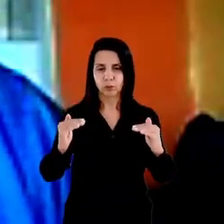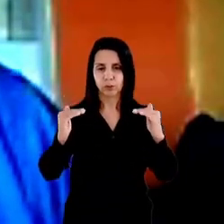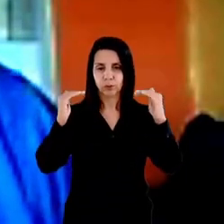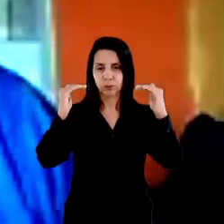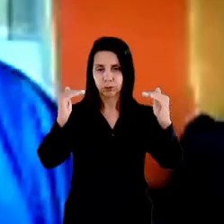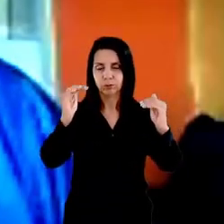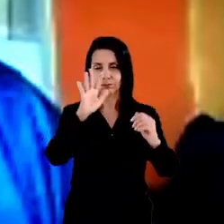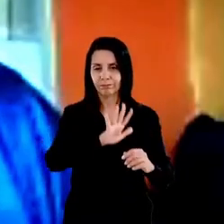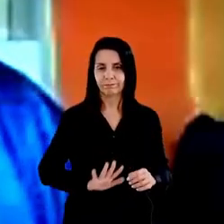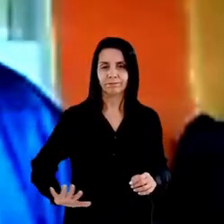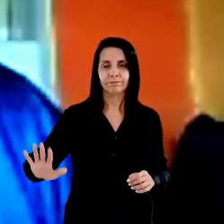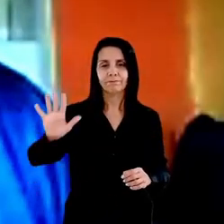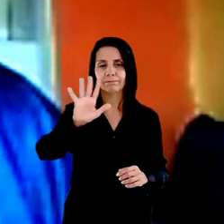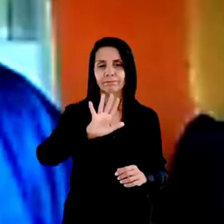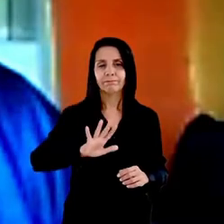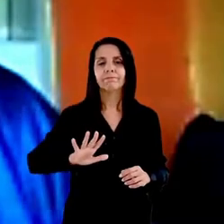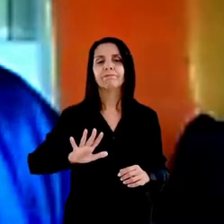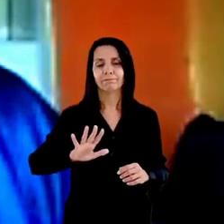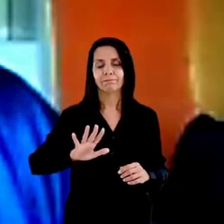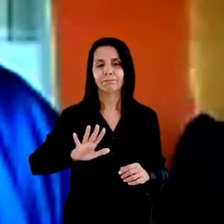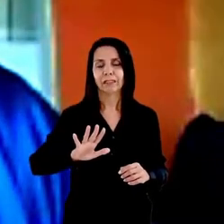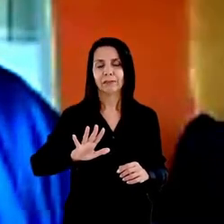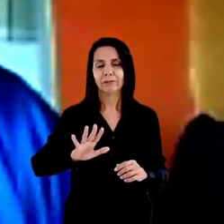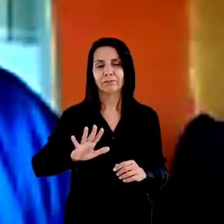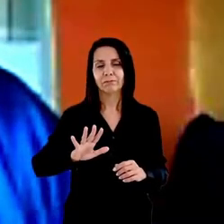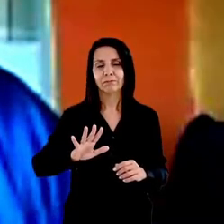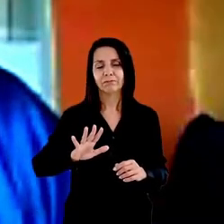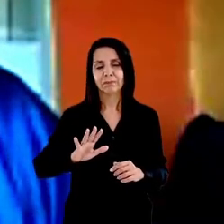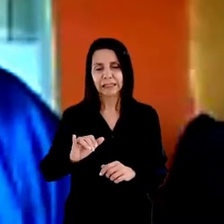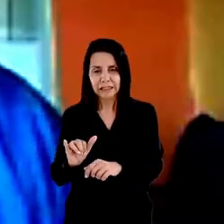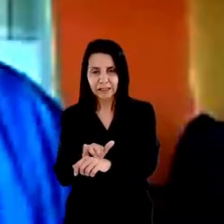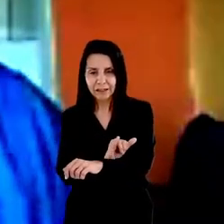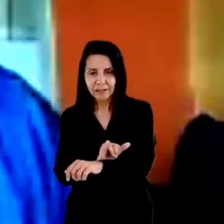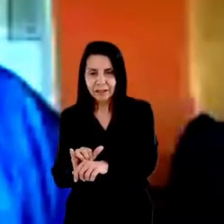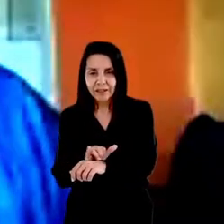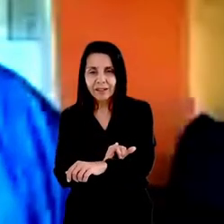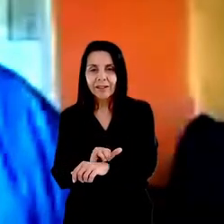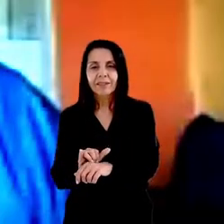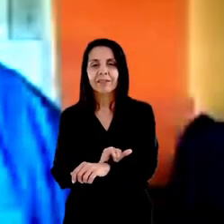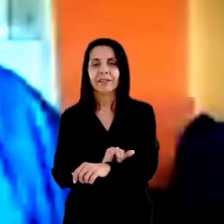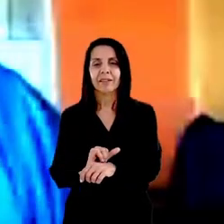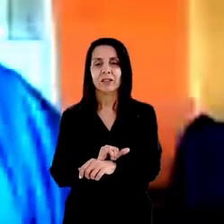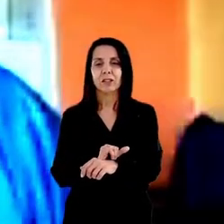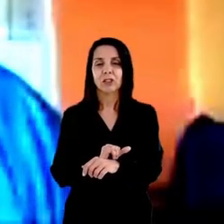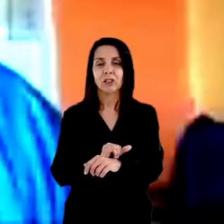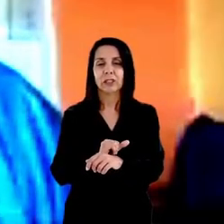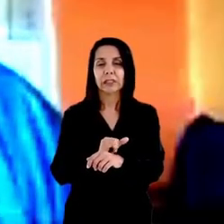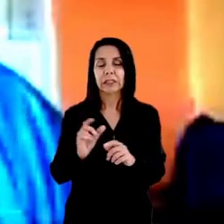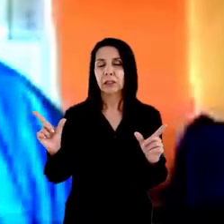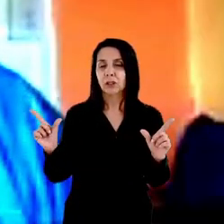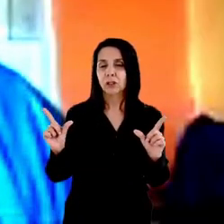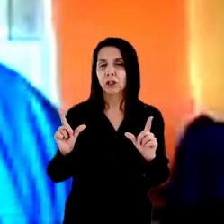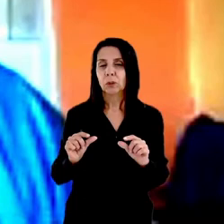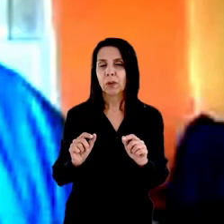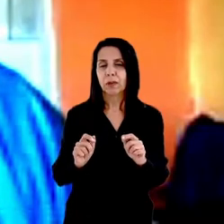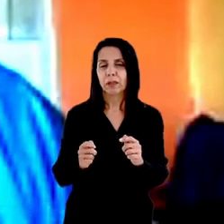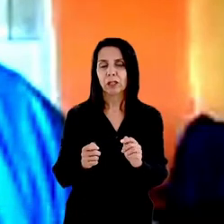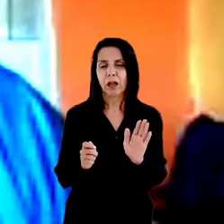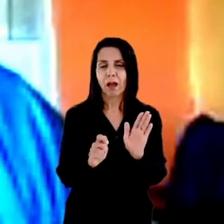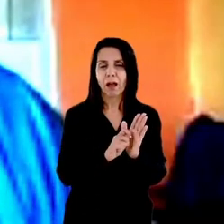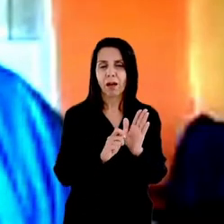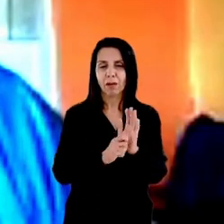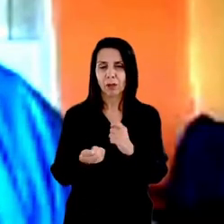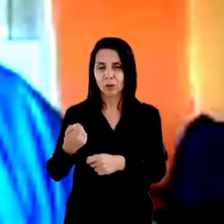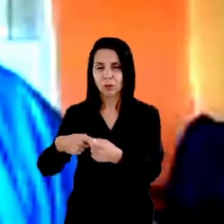território nacional e traçar estratégia com o objetivo de reduzir o assédio e a incidência do tráfico de droga no território nacional